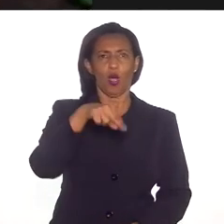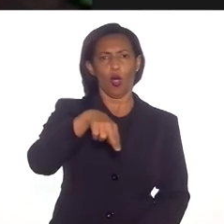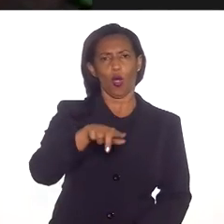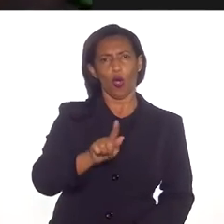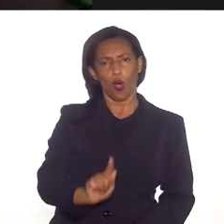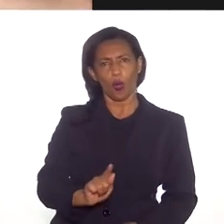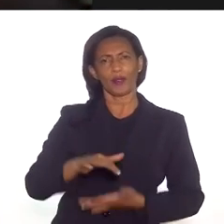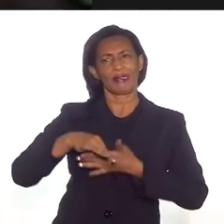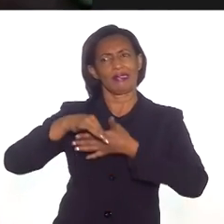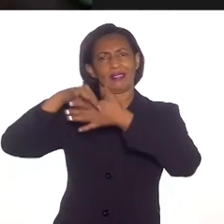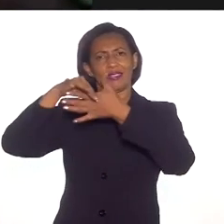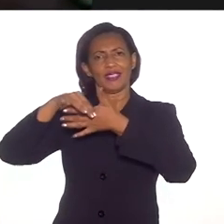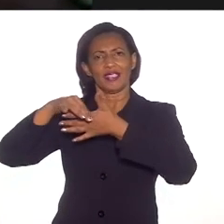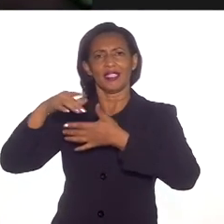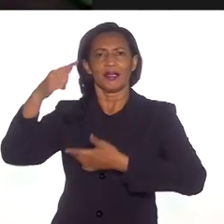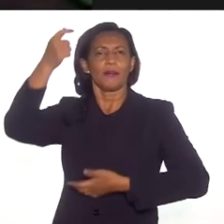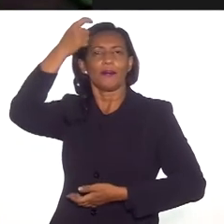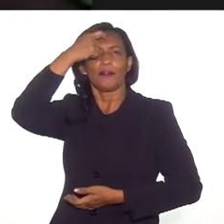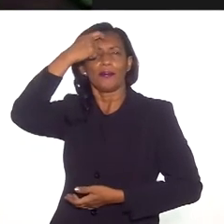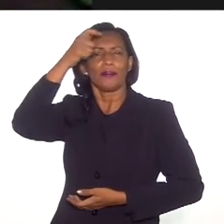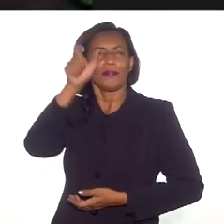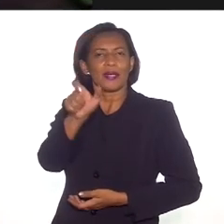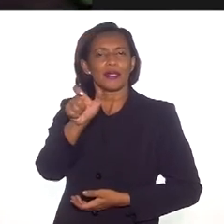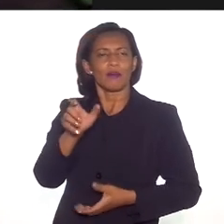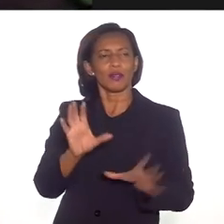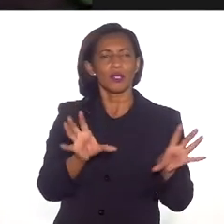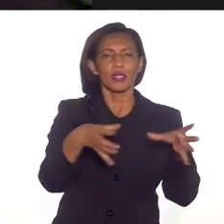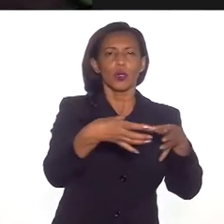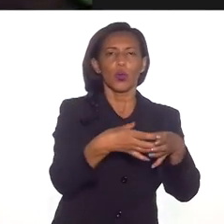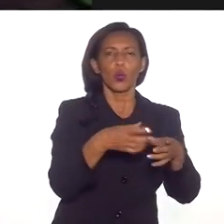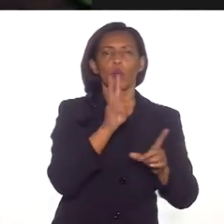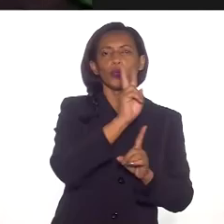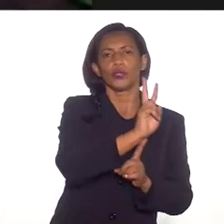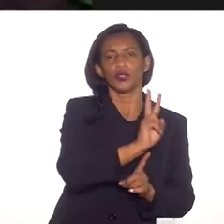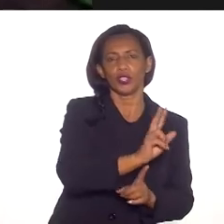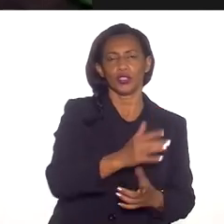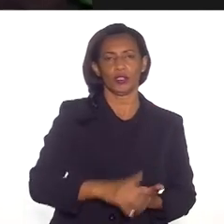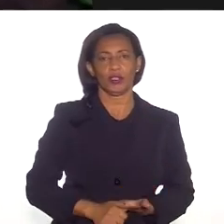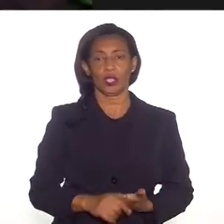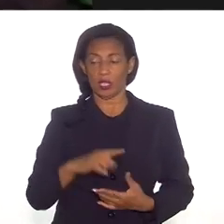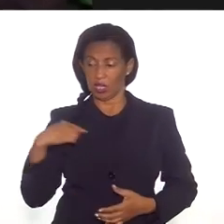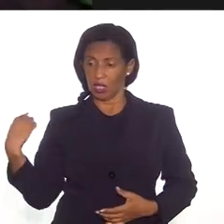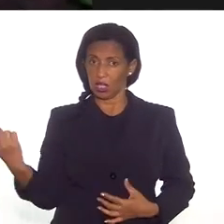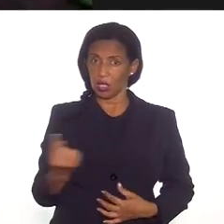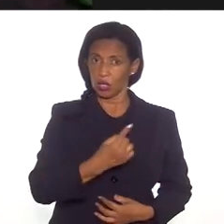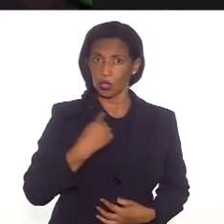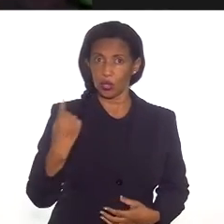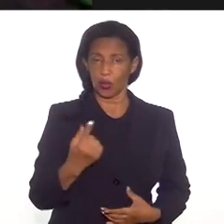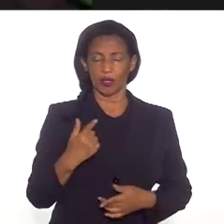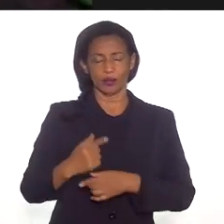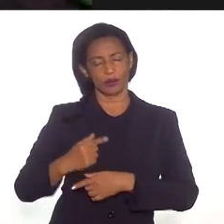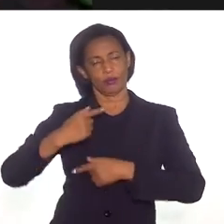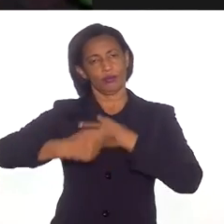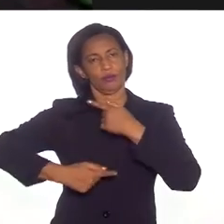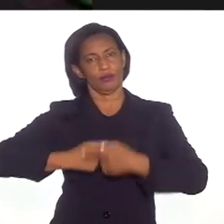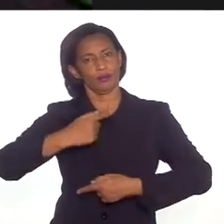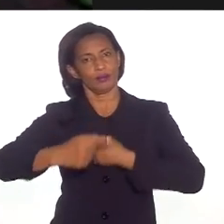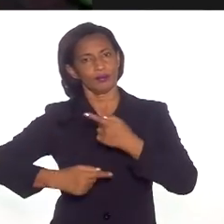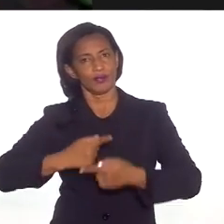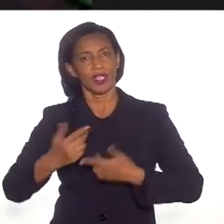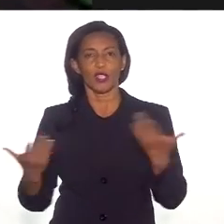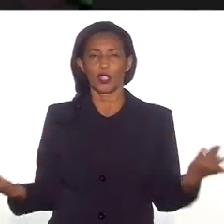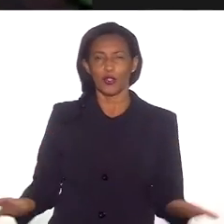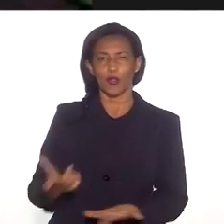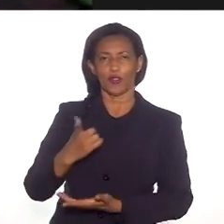que representavam o pensamento dessas populações indígenas. E nós, que somos, digamos, de uma geração que